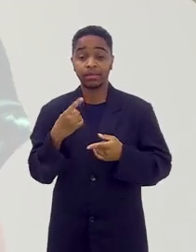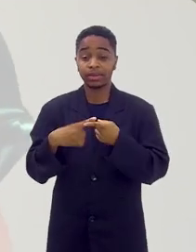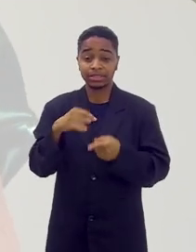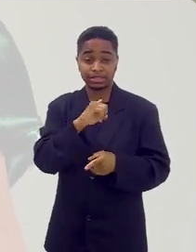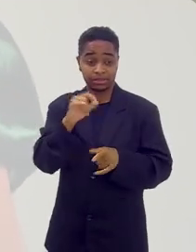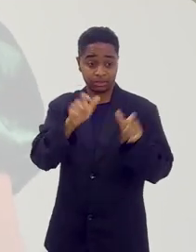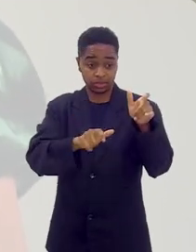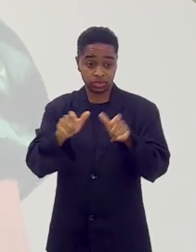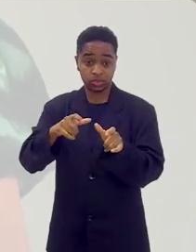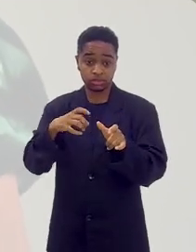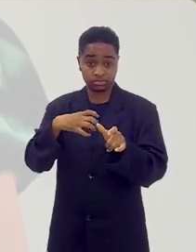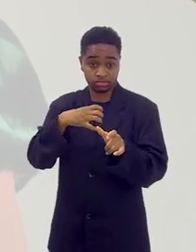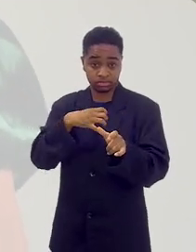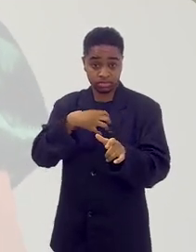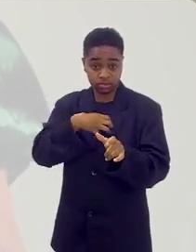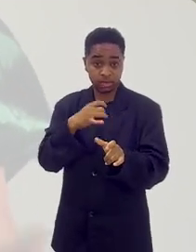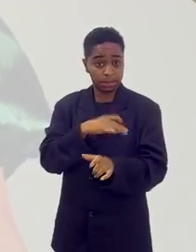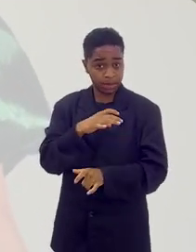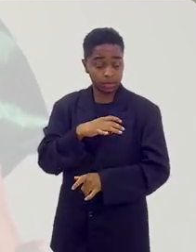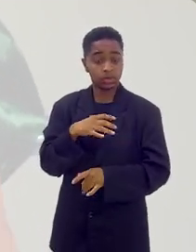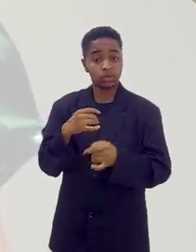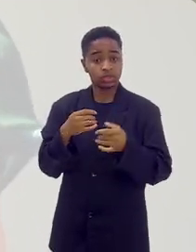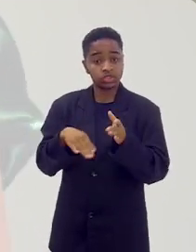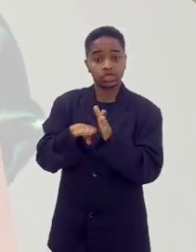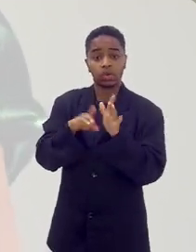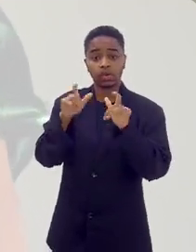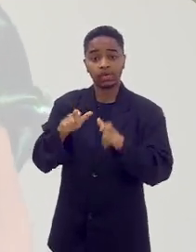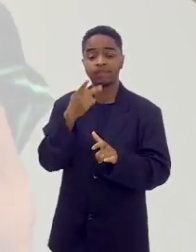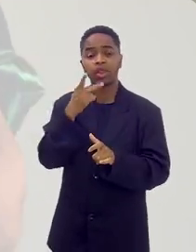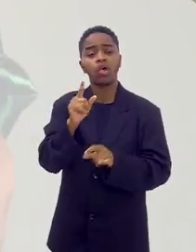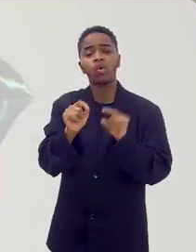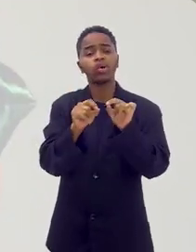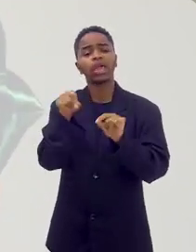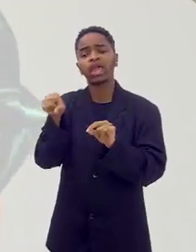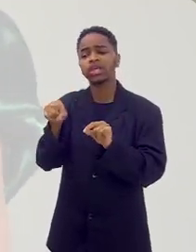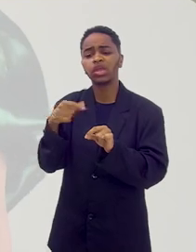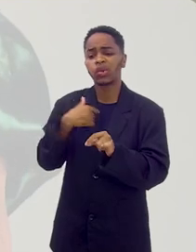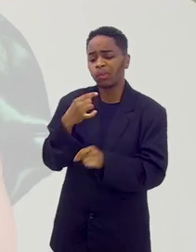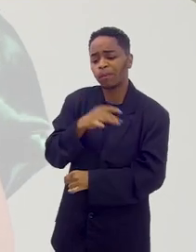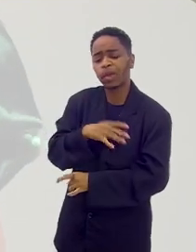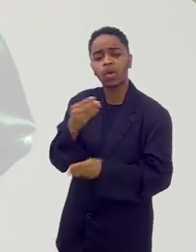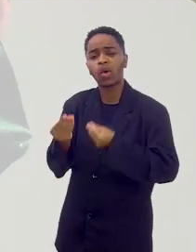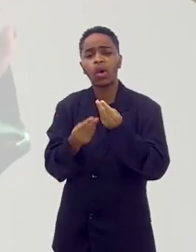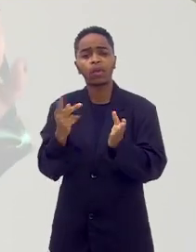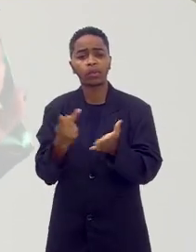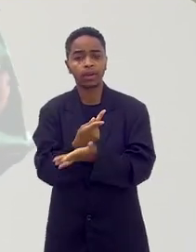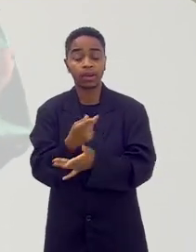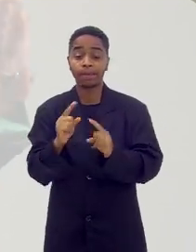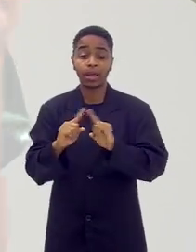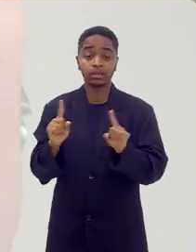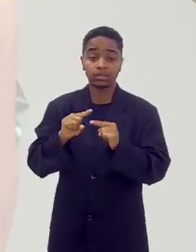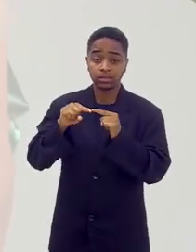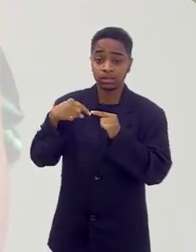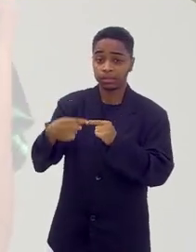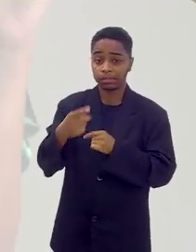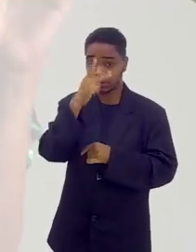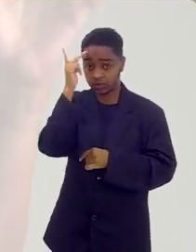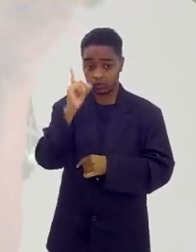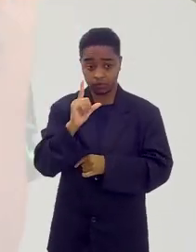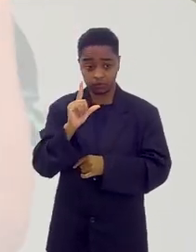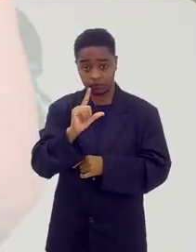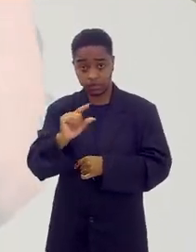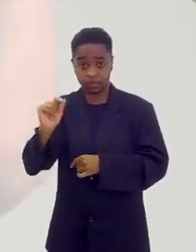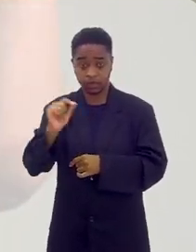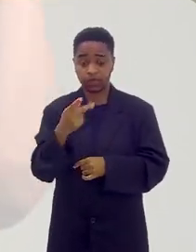receio, que chega no meu espaço de dança. Ai, mas o que é isso? Eu tenho receio. Como é que é, hein? A pessoa sai de lá